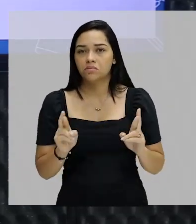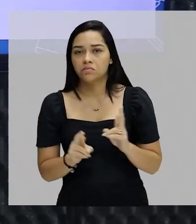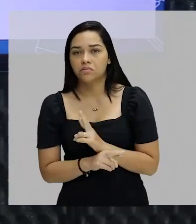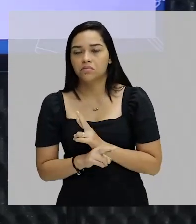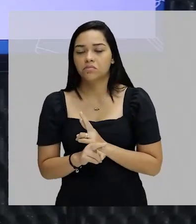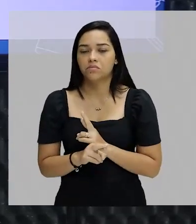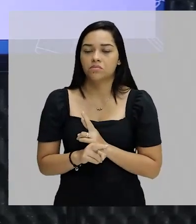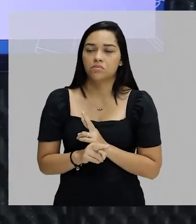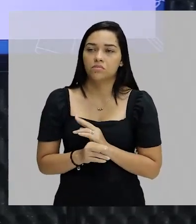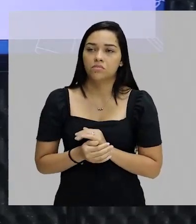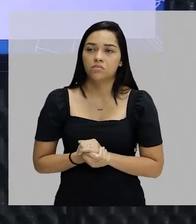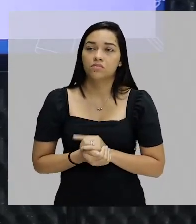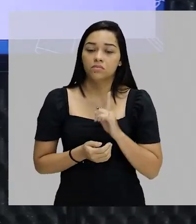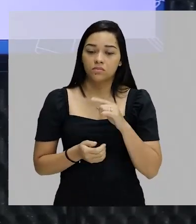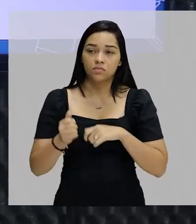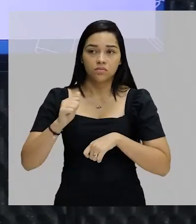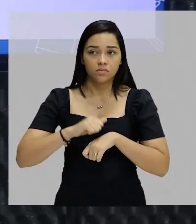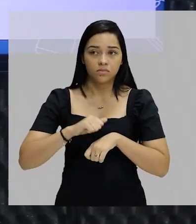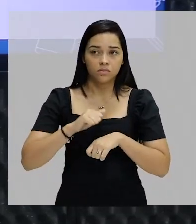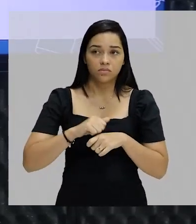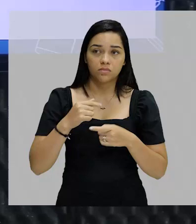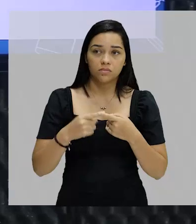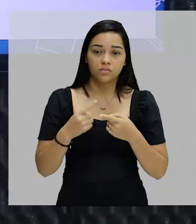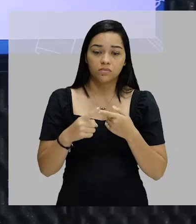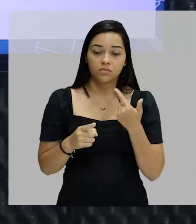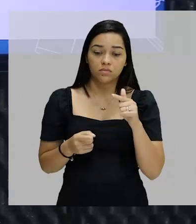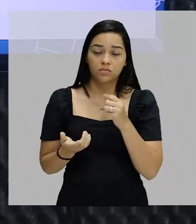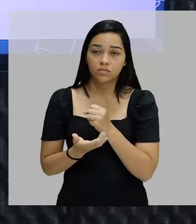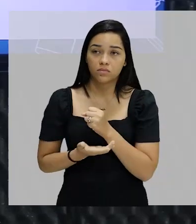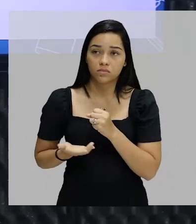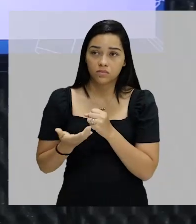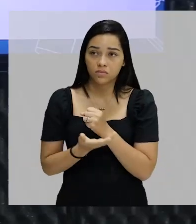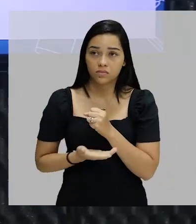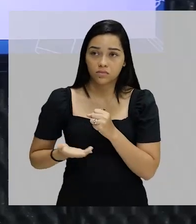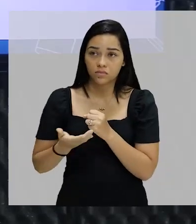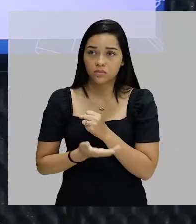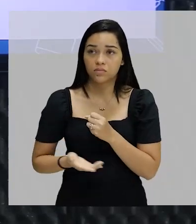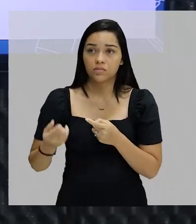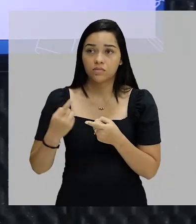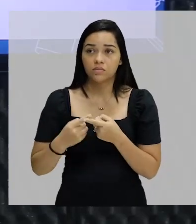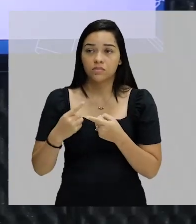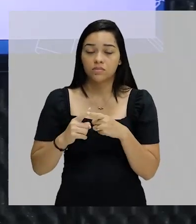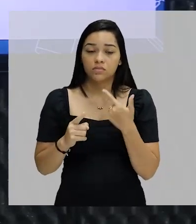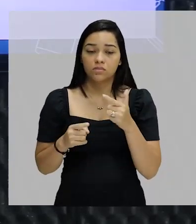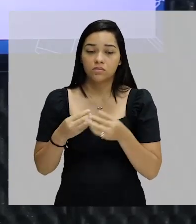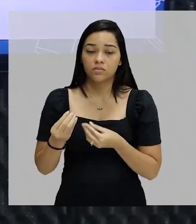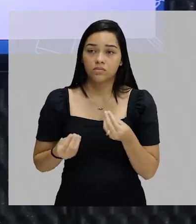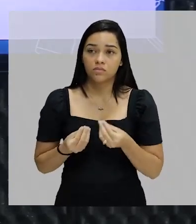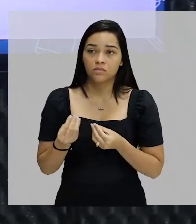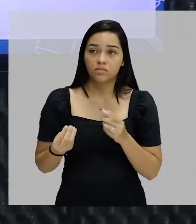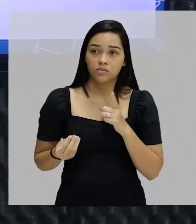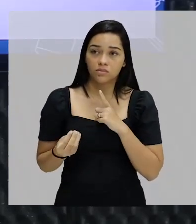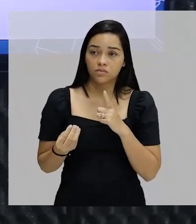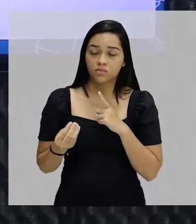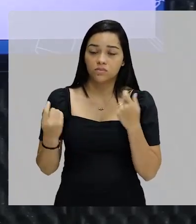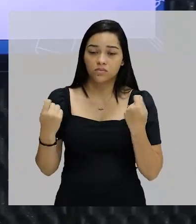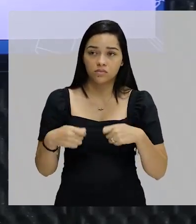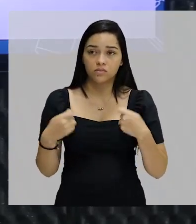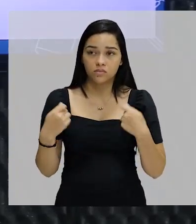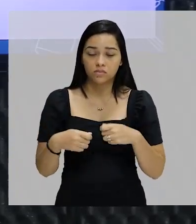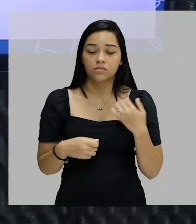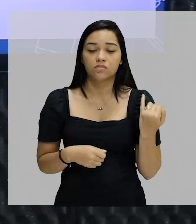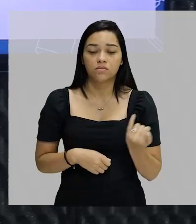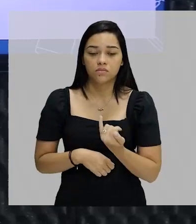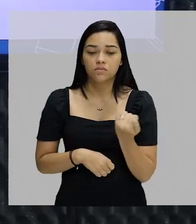subjetividade. Ela é pobre porque não tem o básico. Porque não tem como prover as necessidades